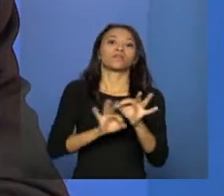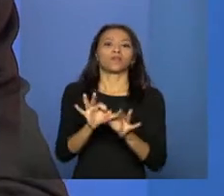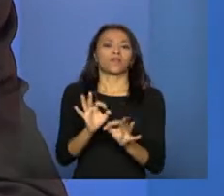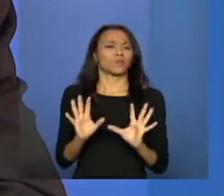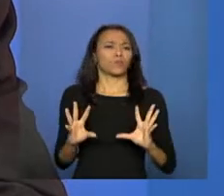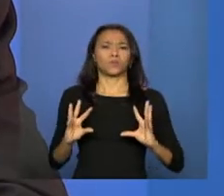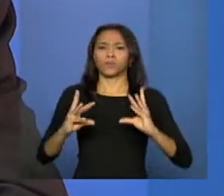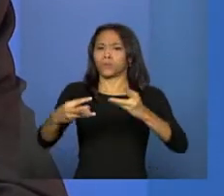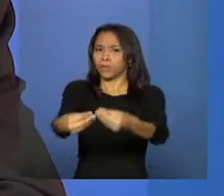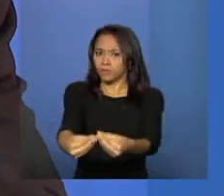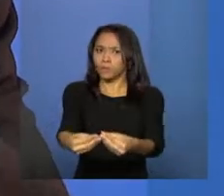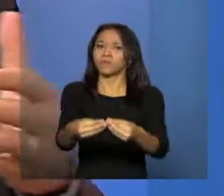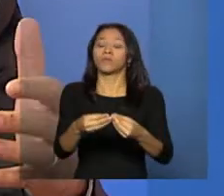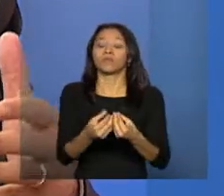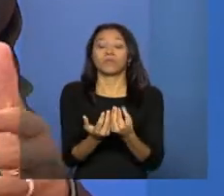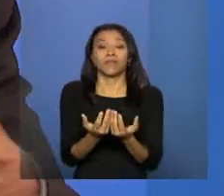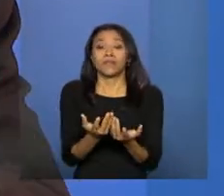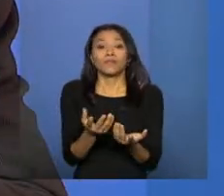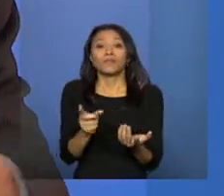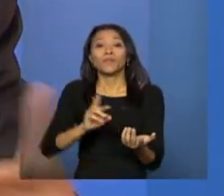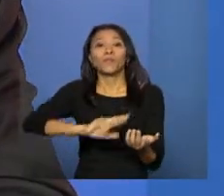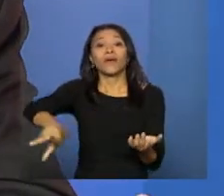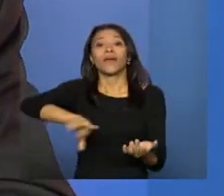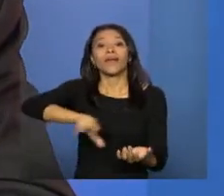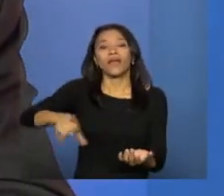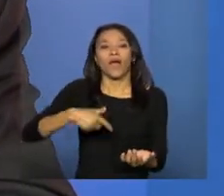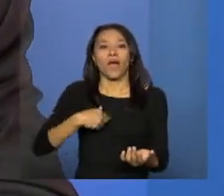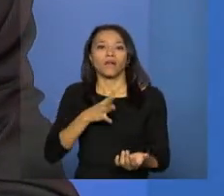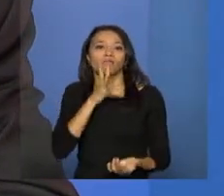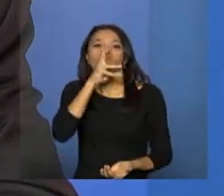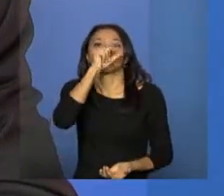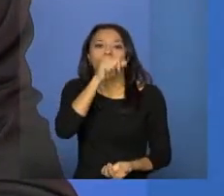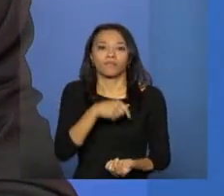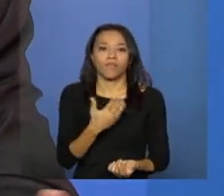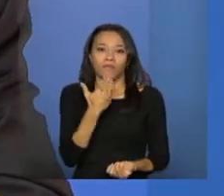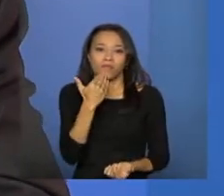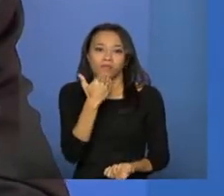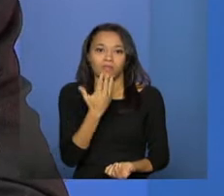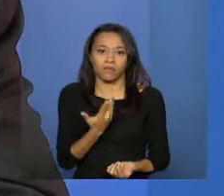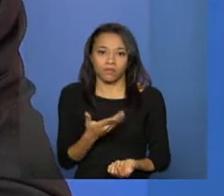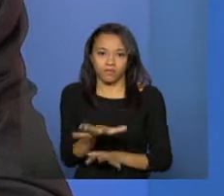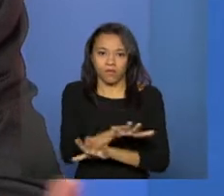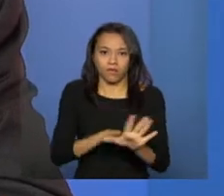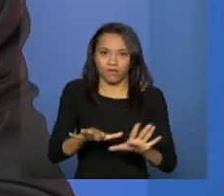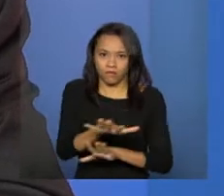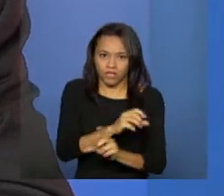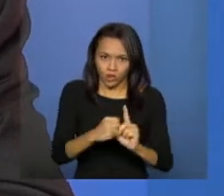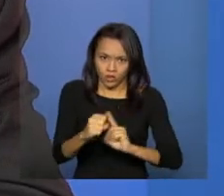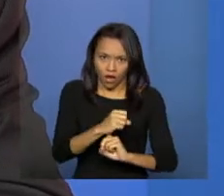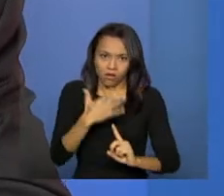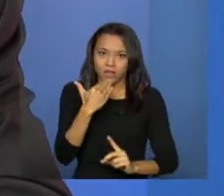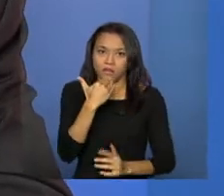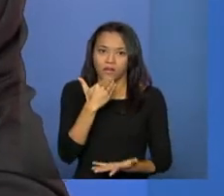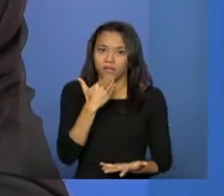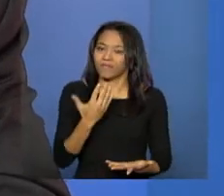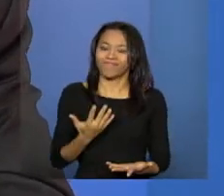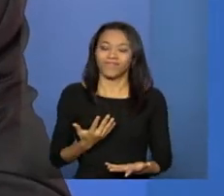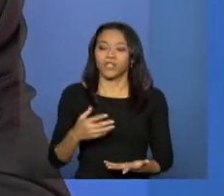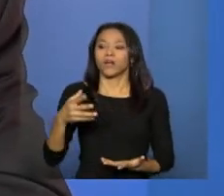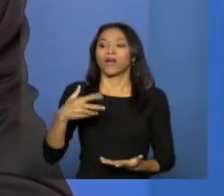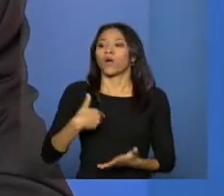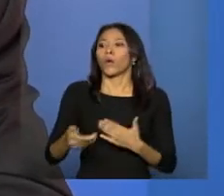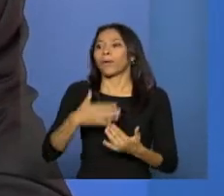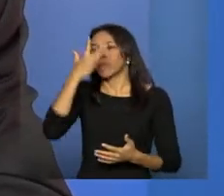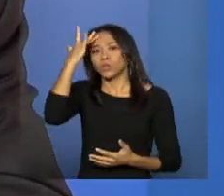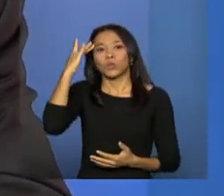organização do seu serviço, não é mais improviso na área da assistência social, não é mais uma equipe que vai ficar